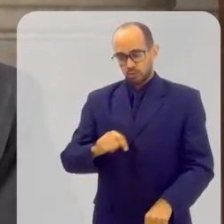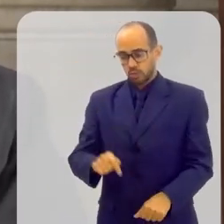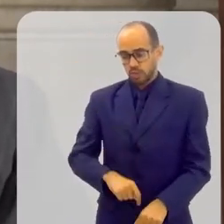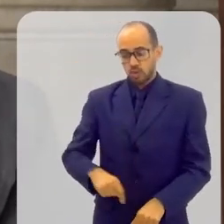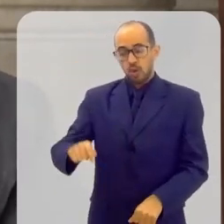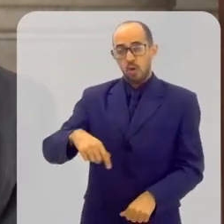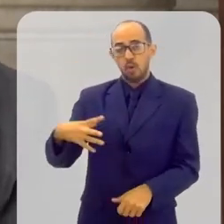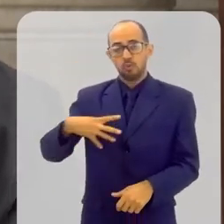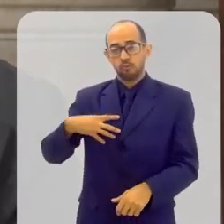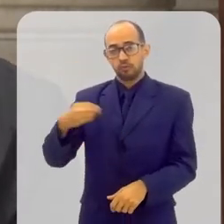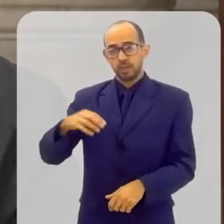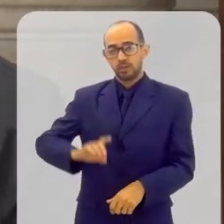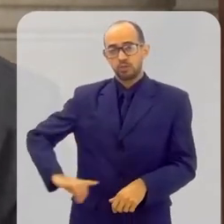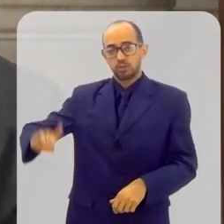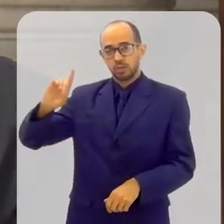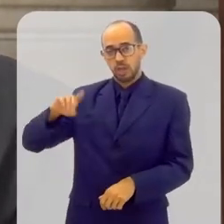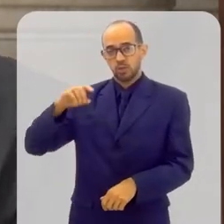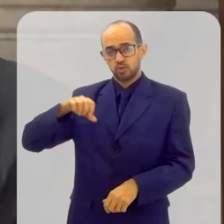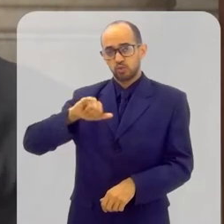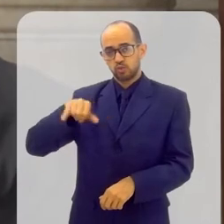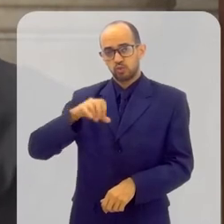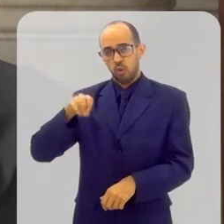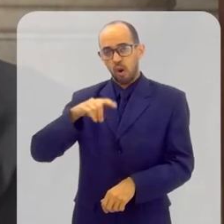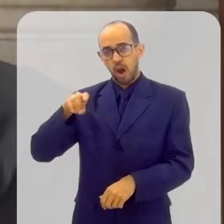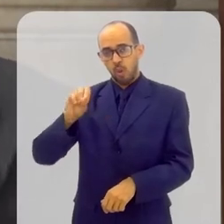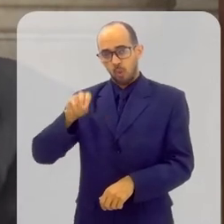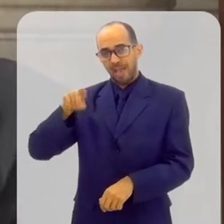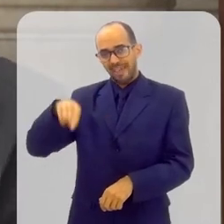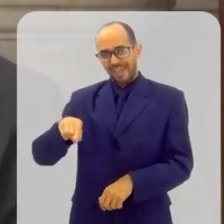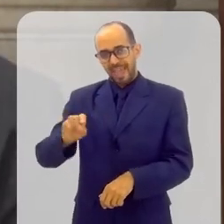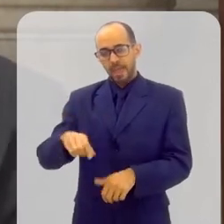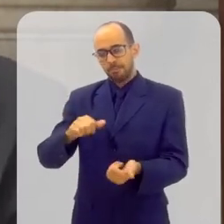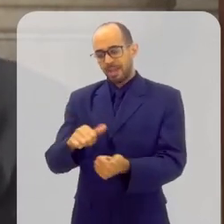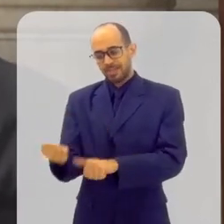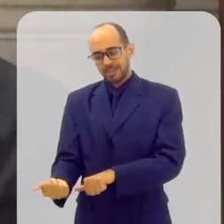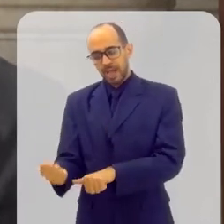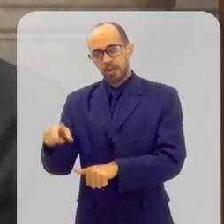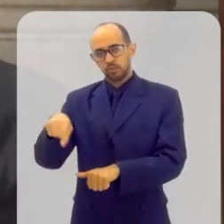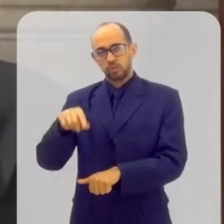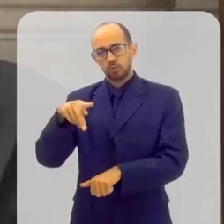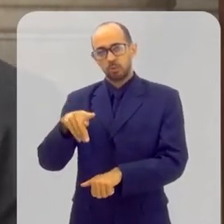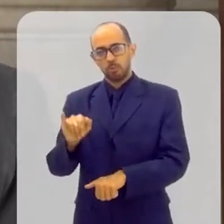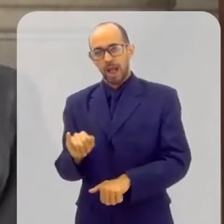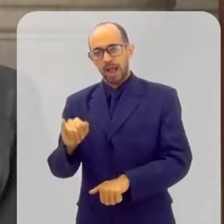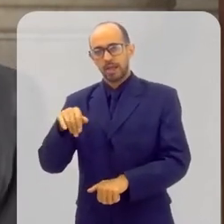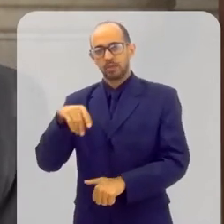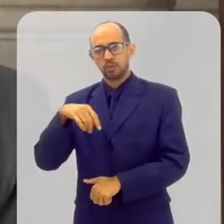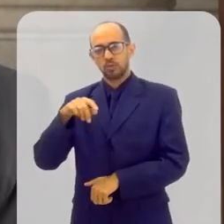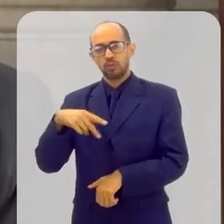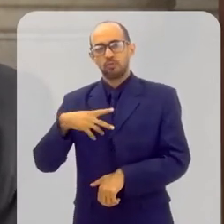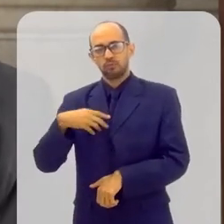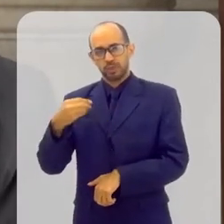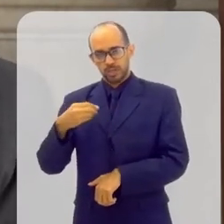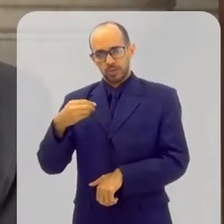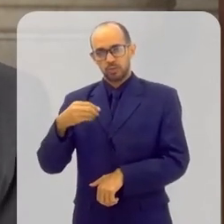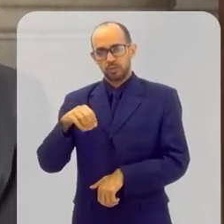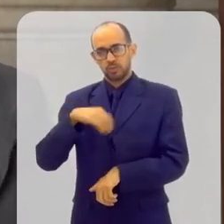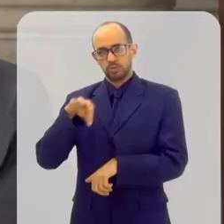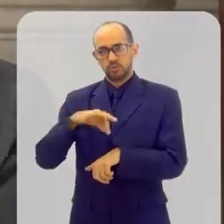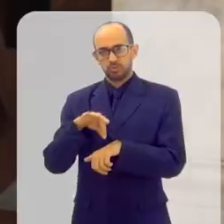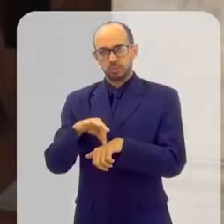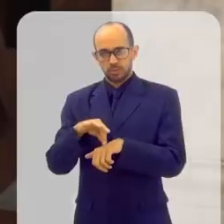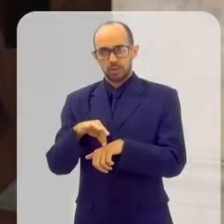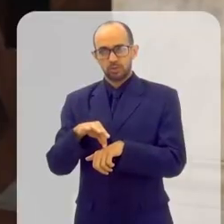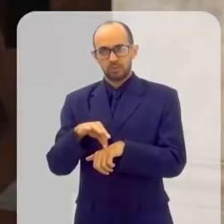servo de Deus, João, é batizado em nome do Pai, do Filho e do Espírito Santo.